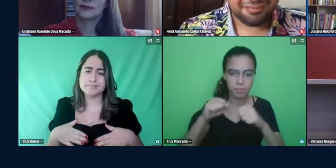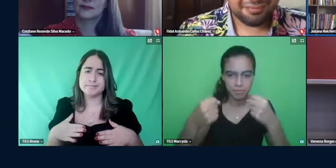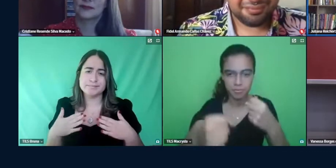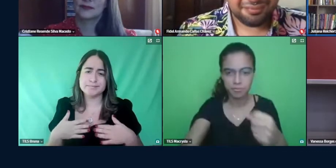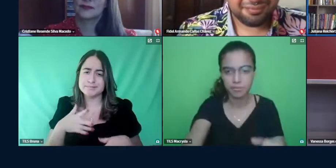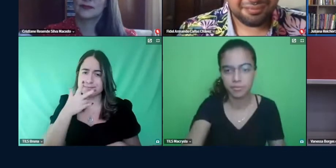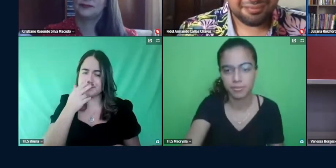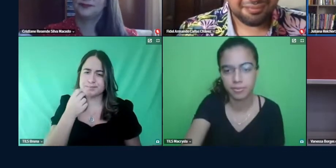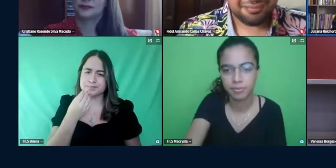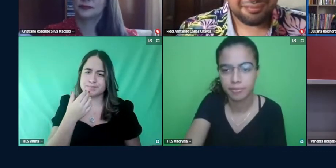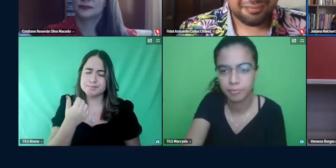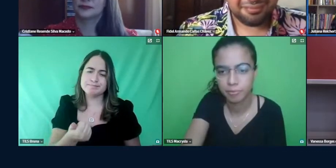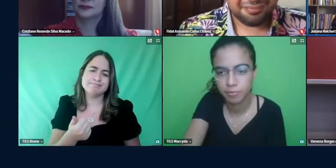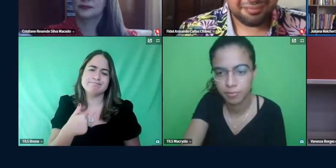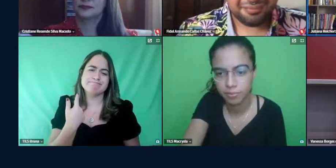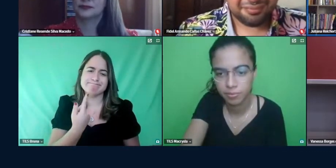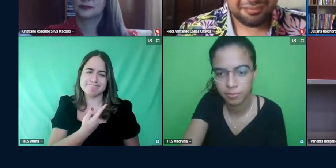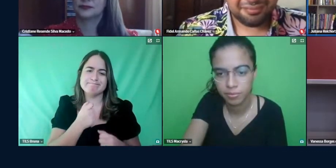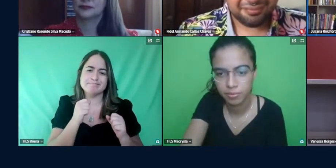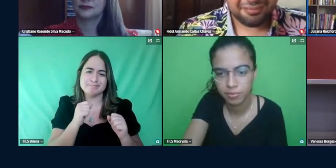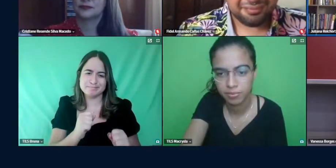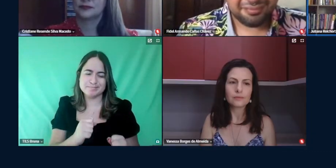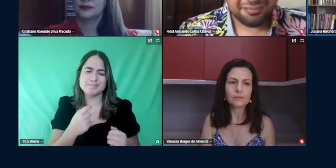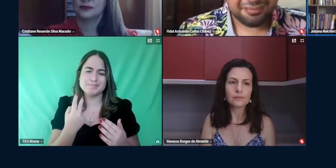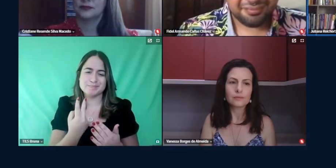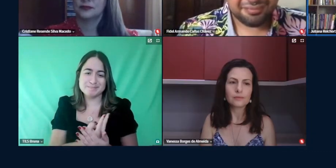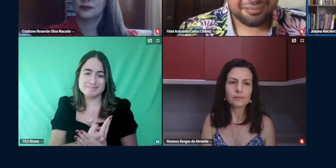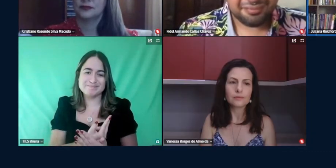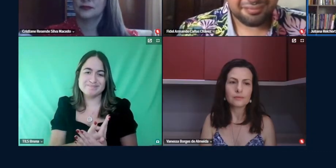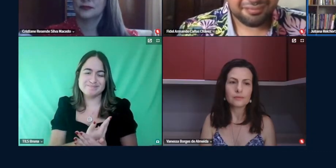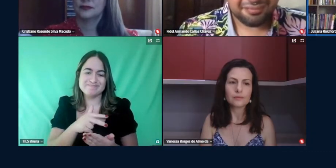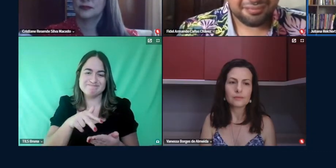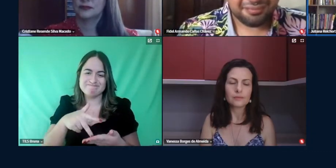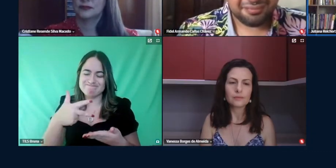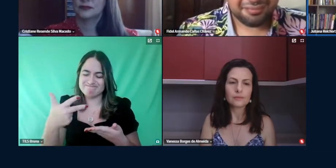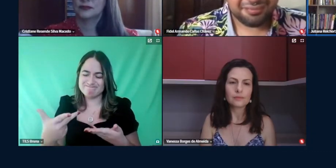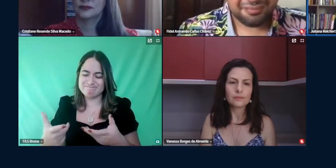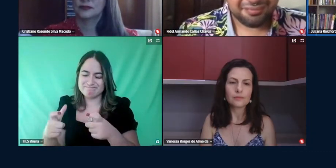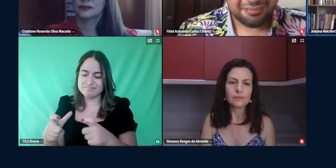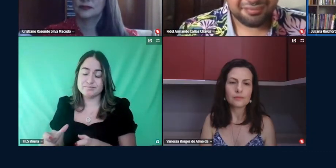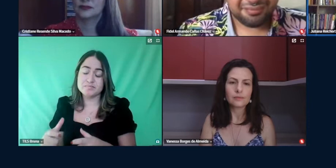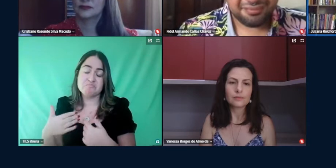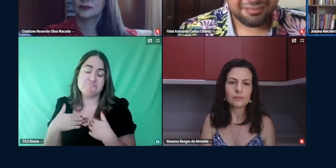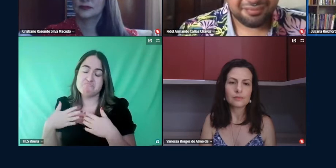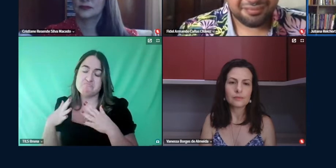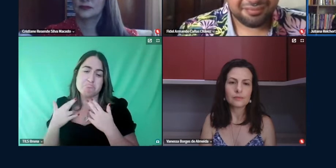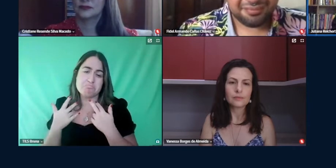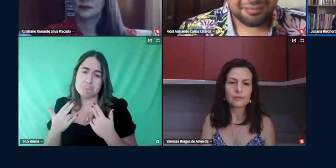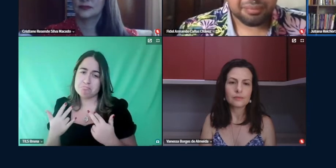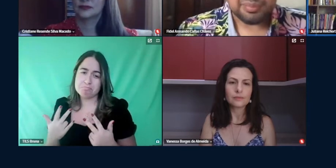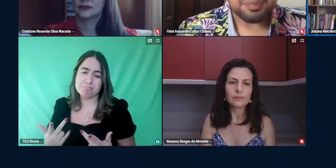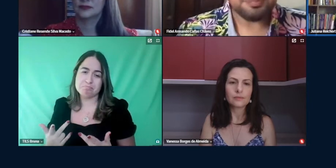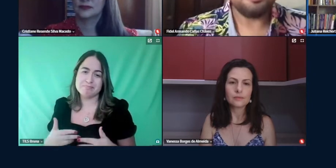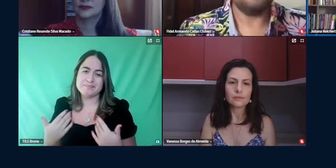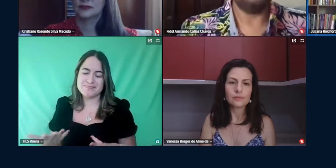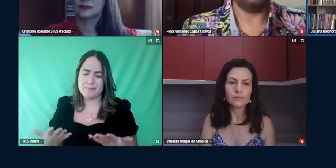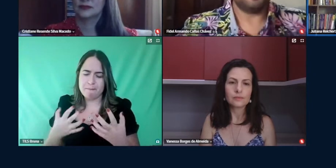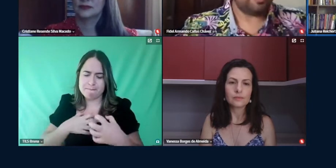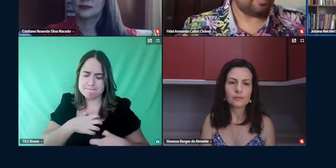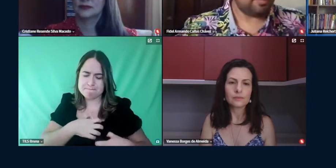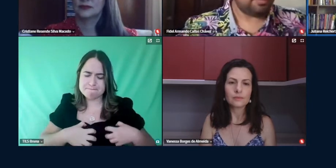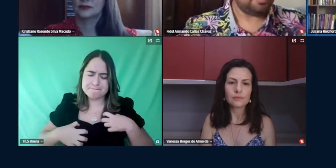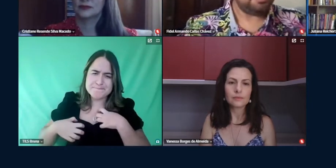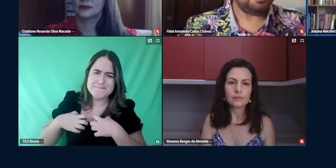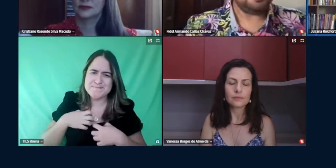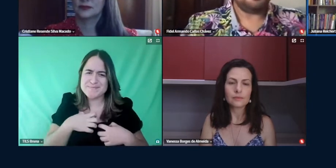bem, a gente pode cair para esse lugar de zona de conforto, né, então esse desassossego